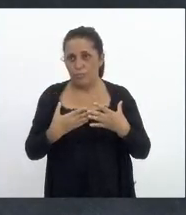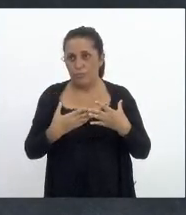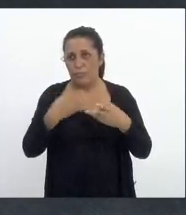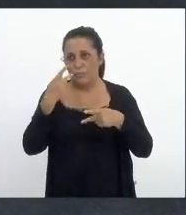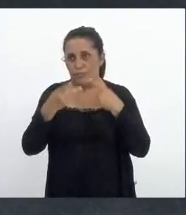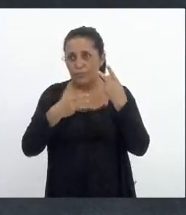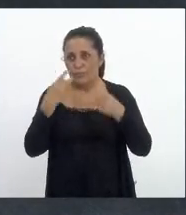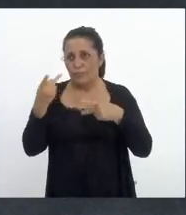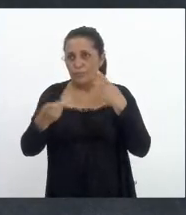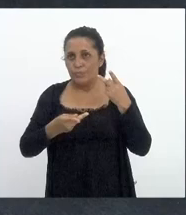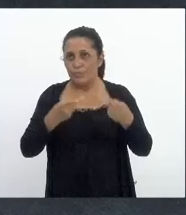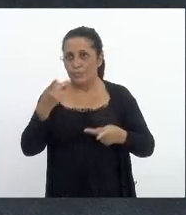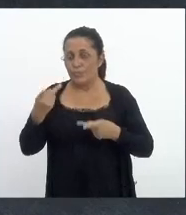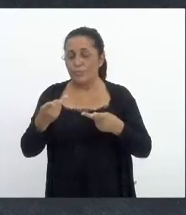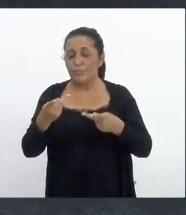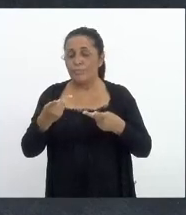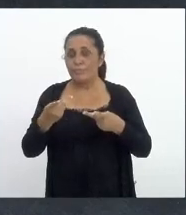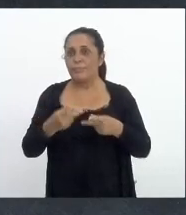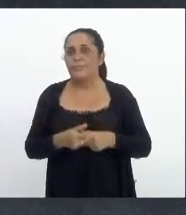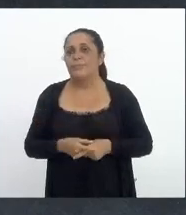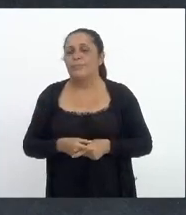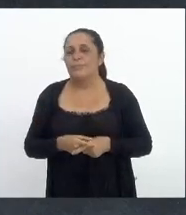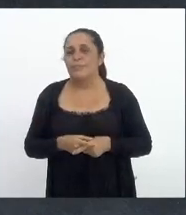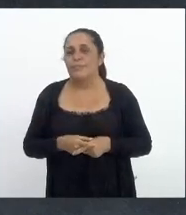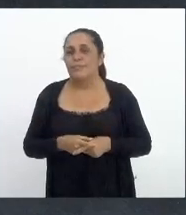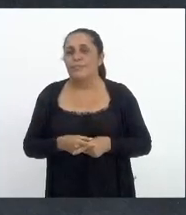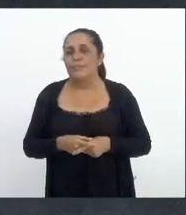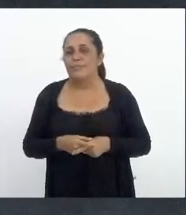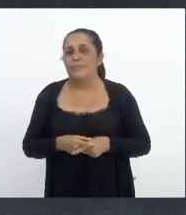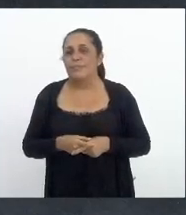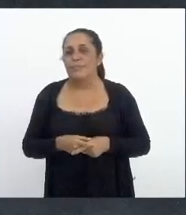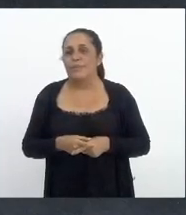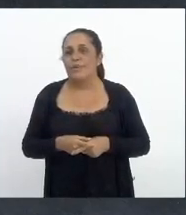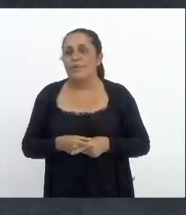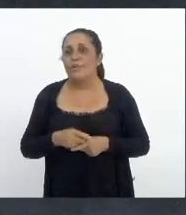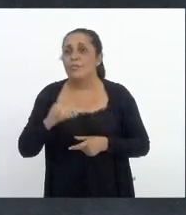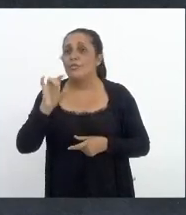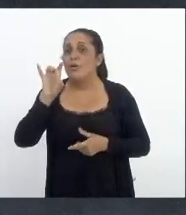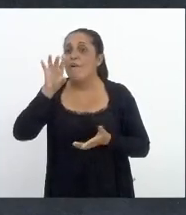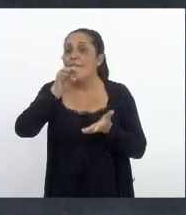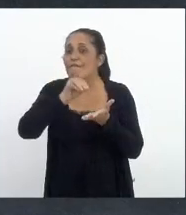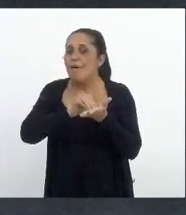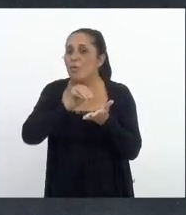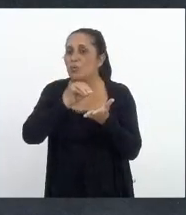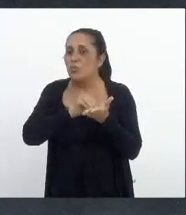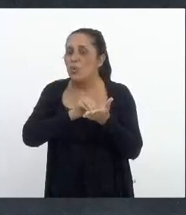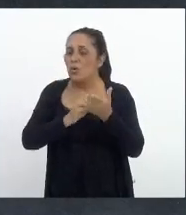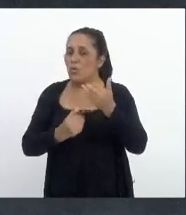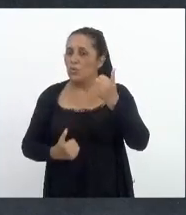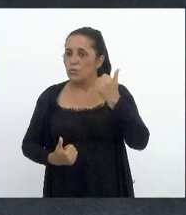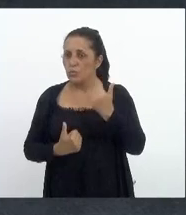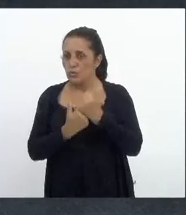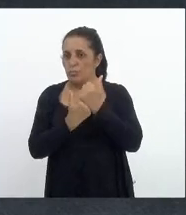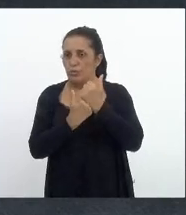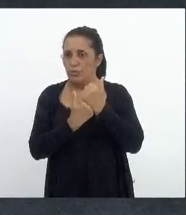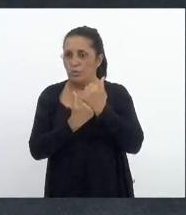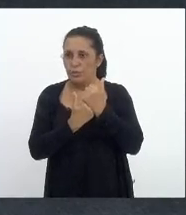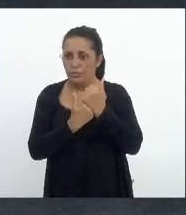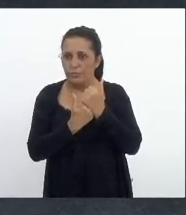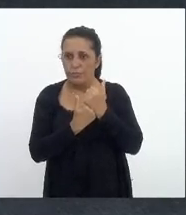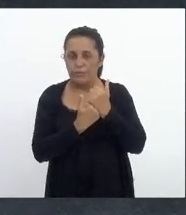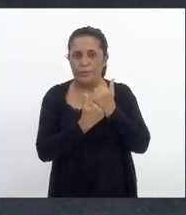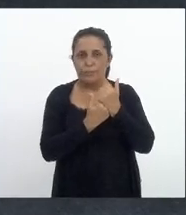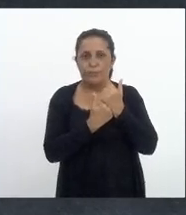para dizer que só faltou nesse substitutivo o